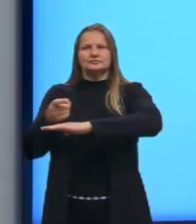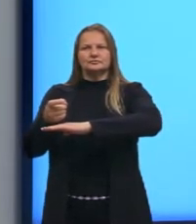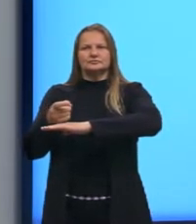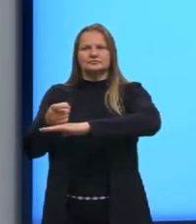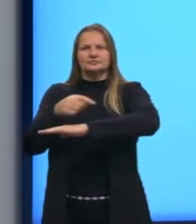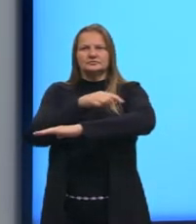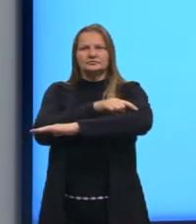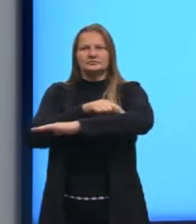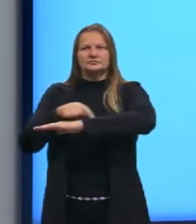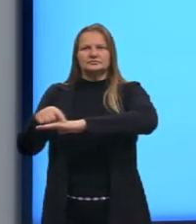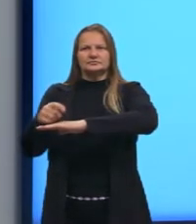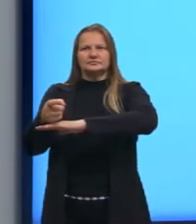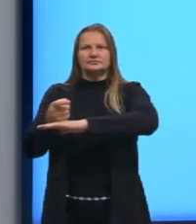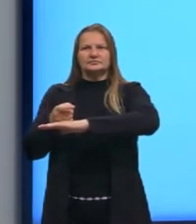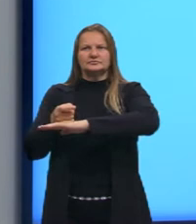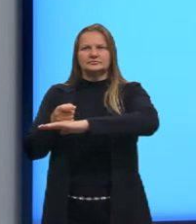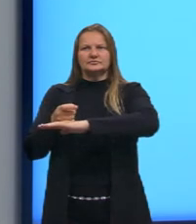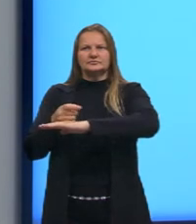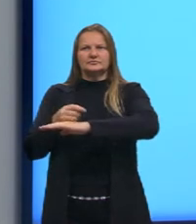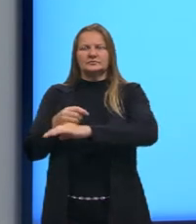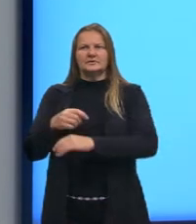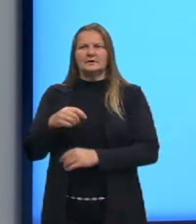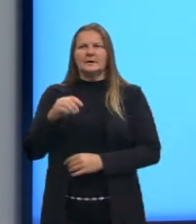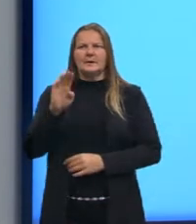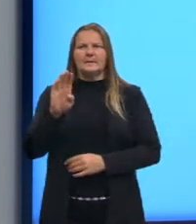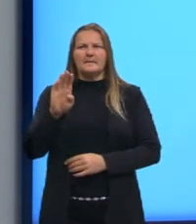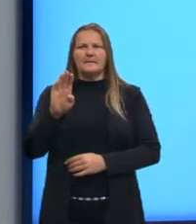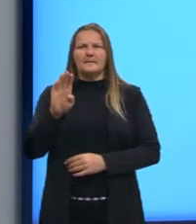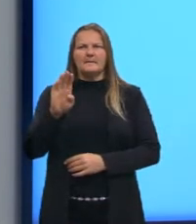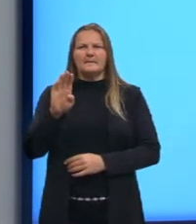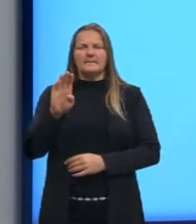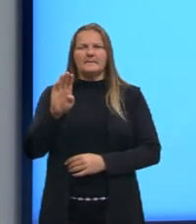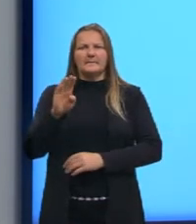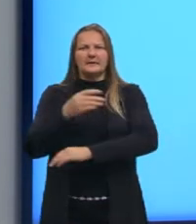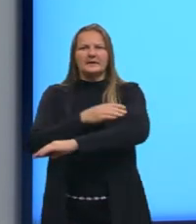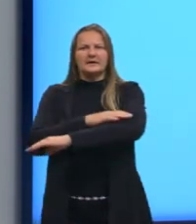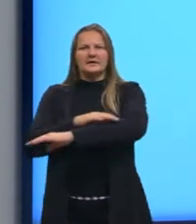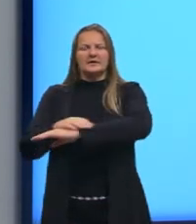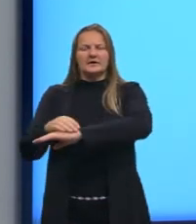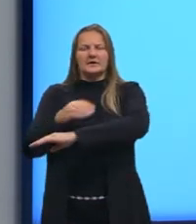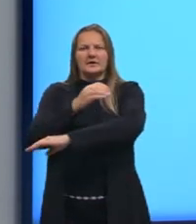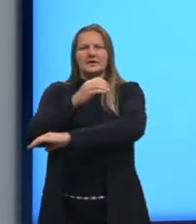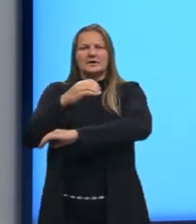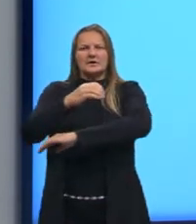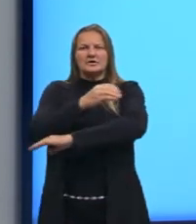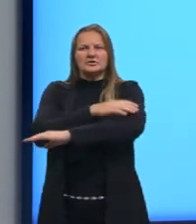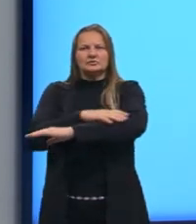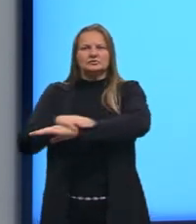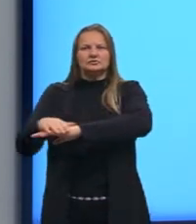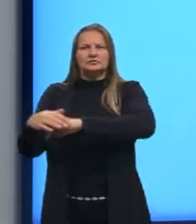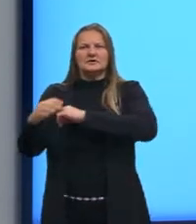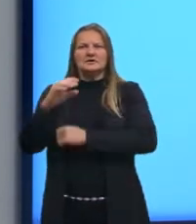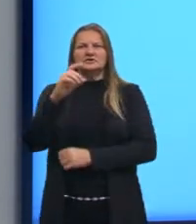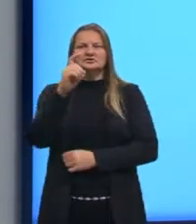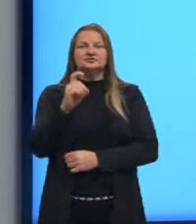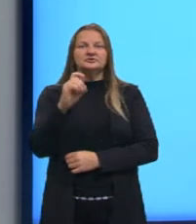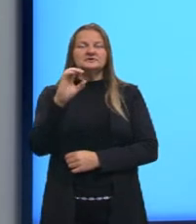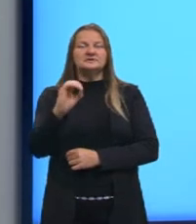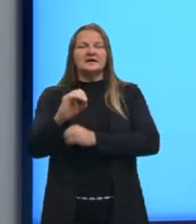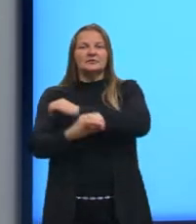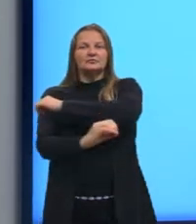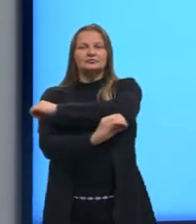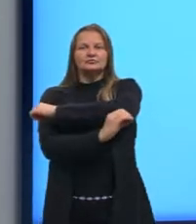tem coordenada X e o ponto B, ele tem coordenada X, zero. Como que a gente pode chegar na